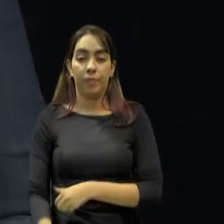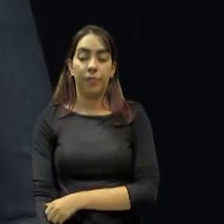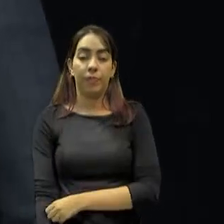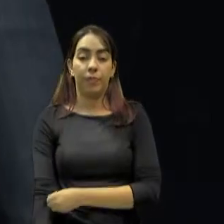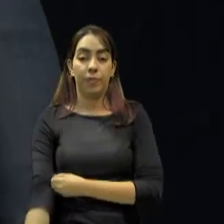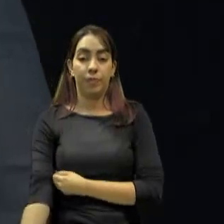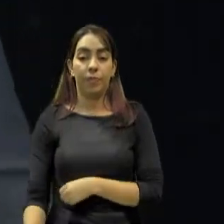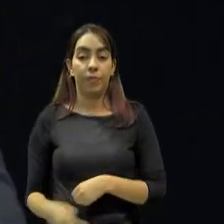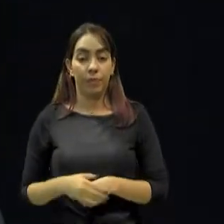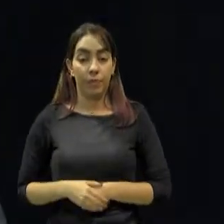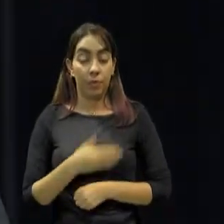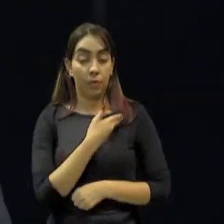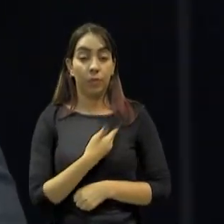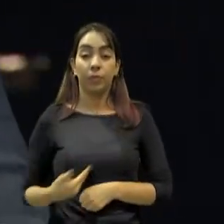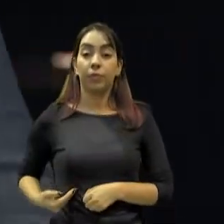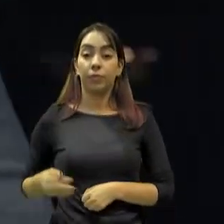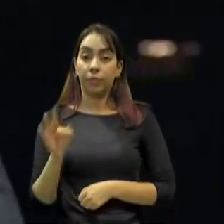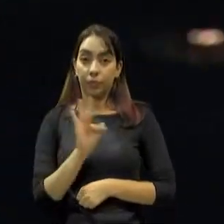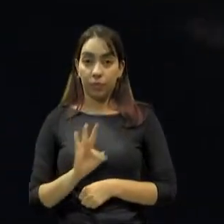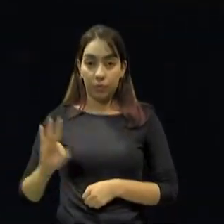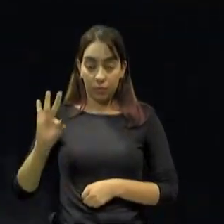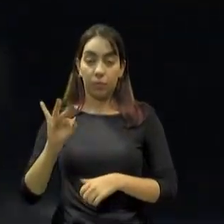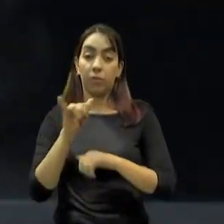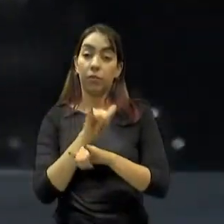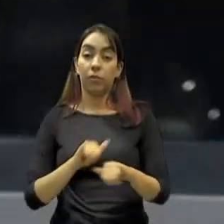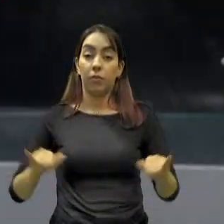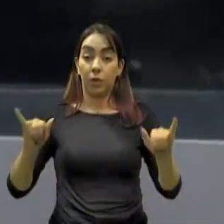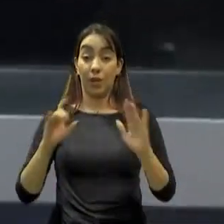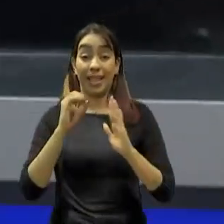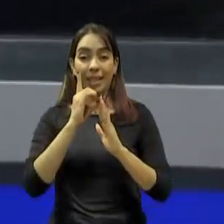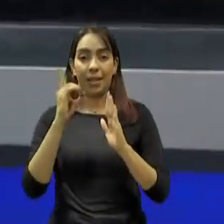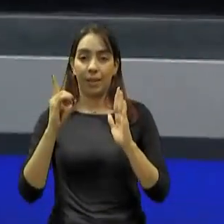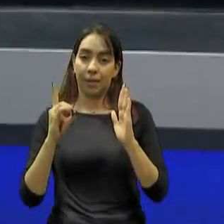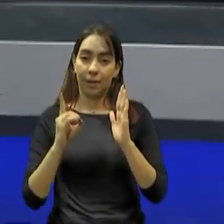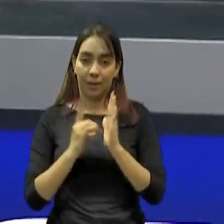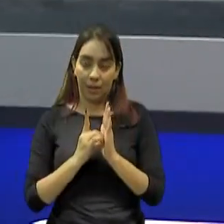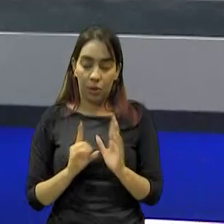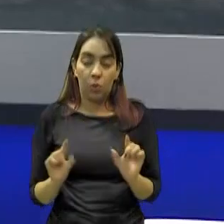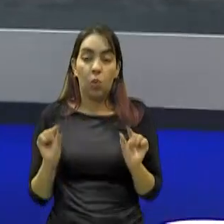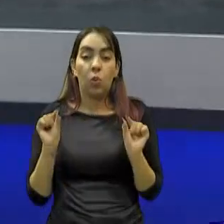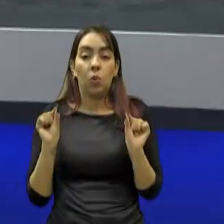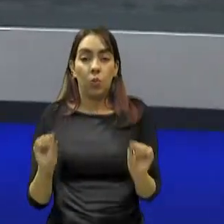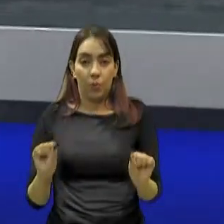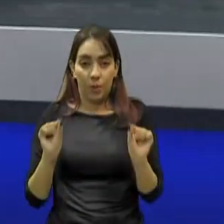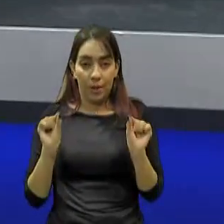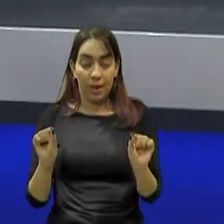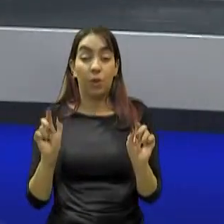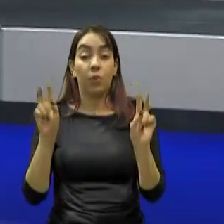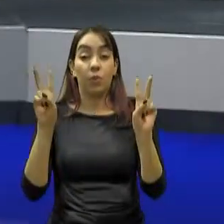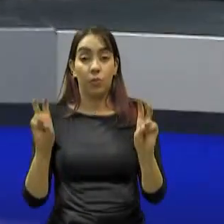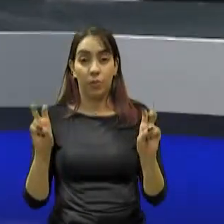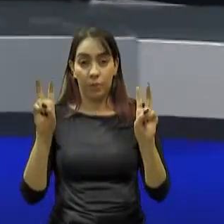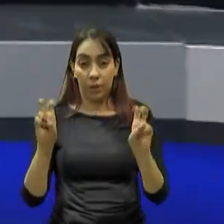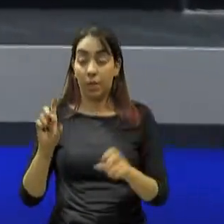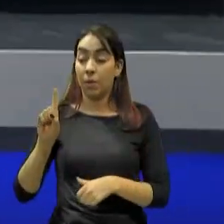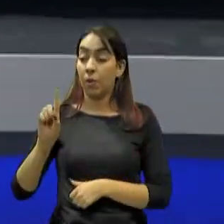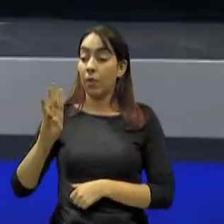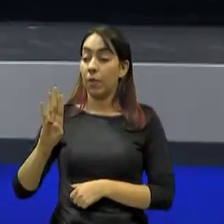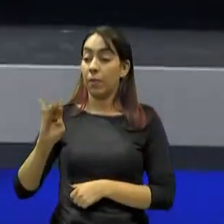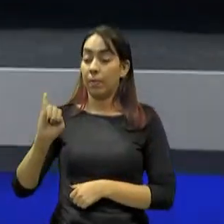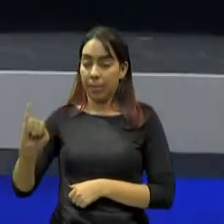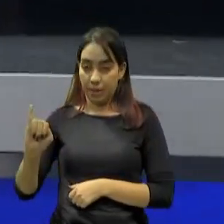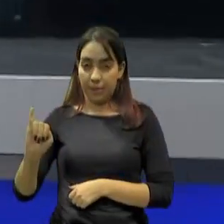O governo federal publicou o decreto que traz os detalhes do contingenciamento de 1 bilhão e 700